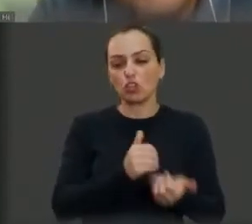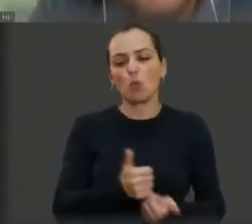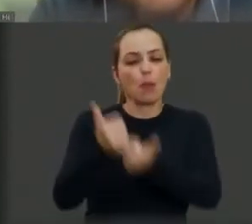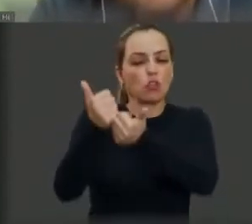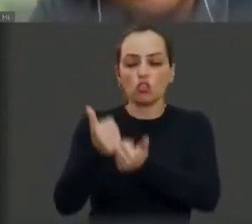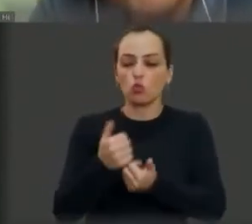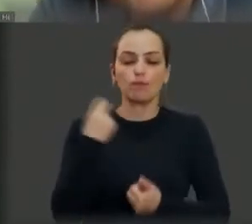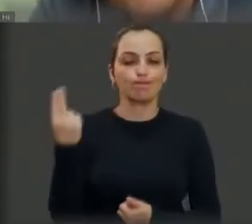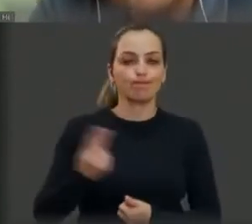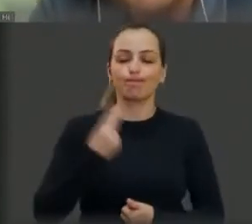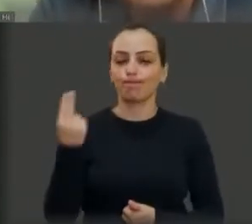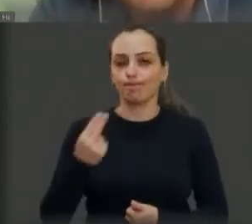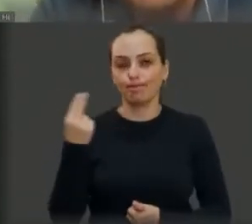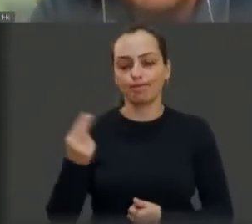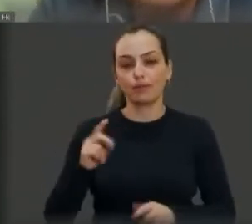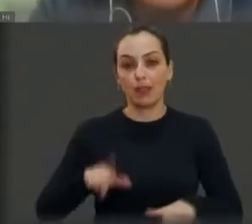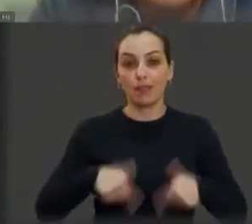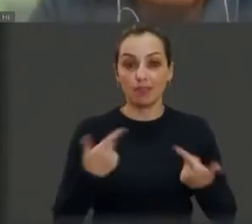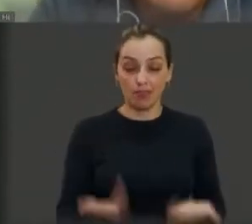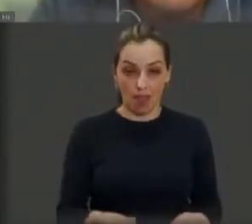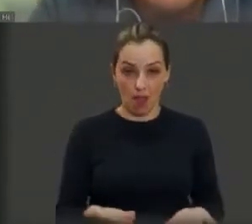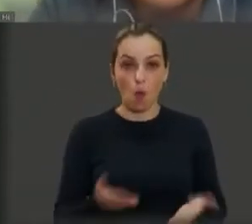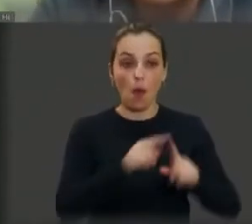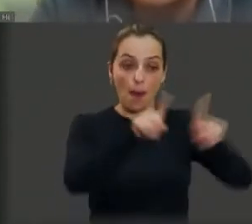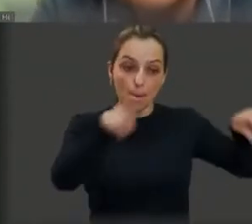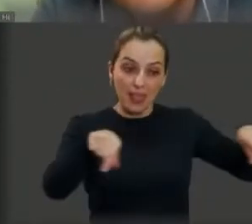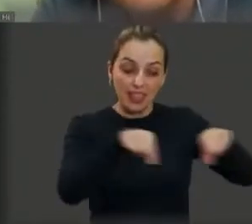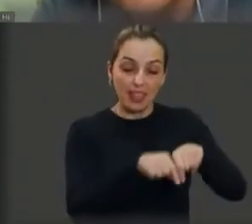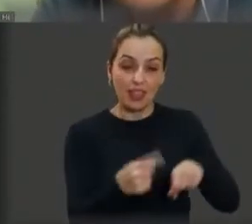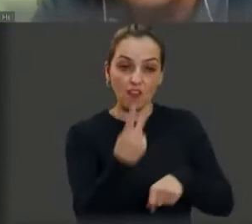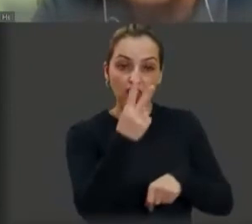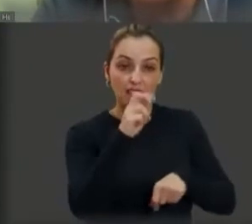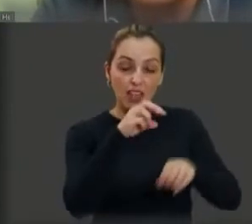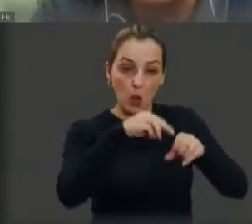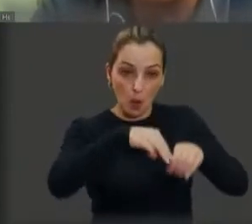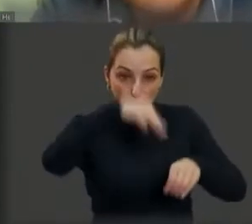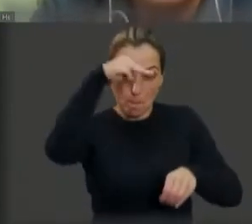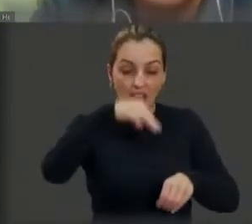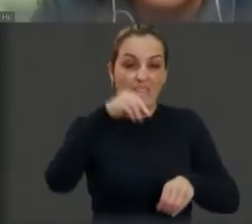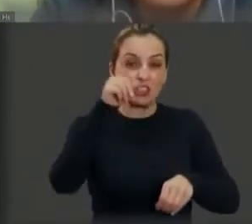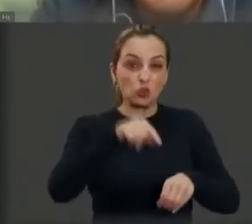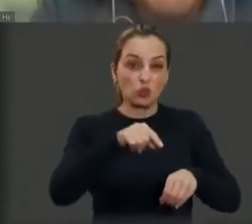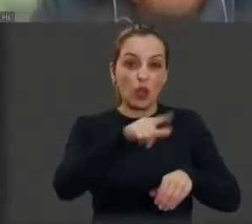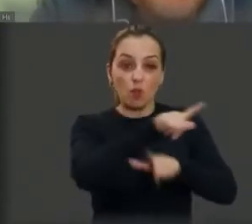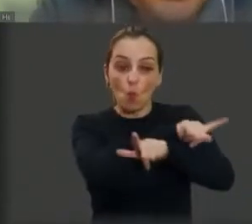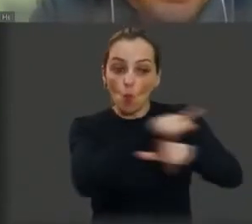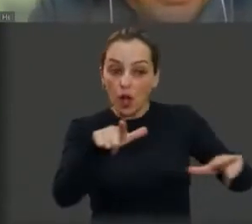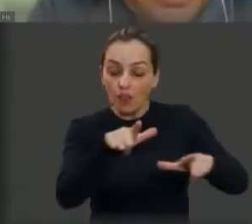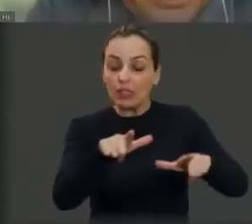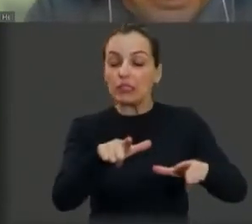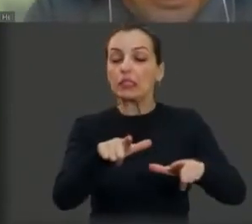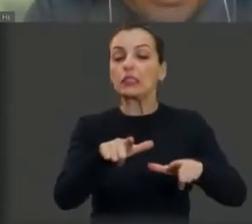encontrado, então a piscina de 25 metros aí está vazia, as ruas recreativas estão vazias também.